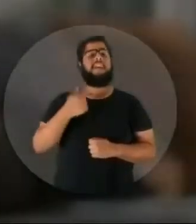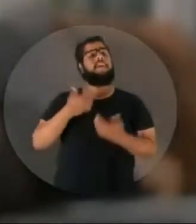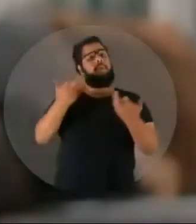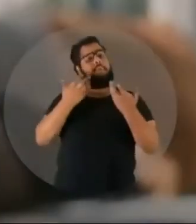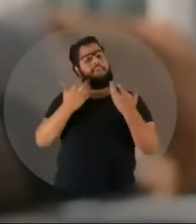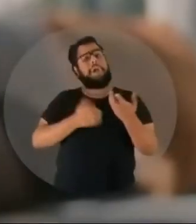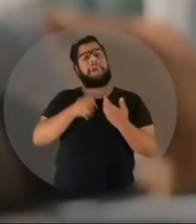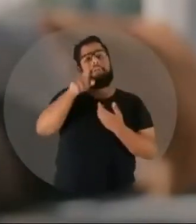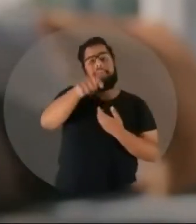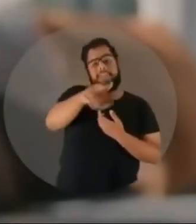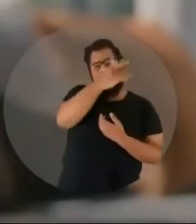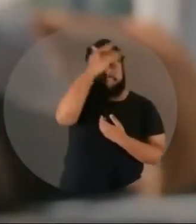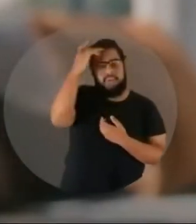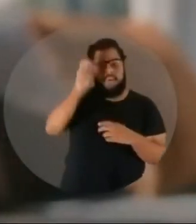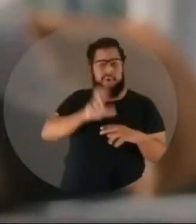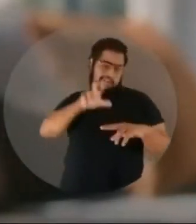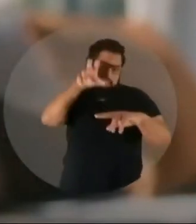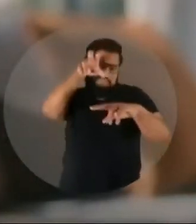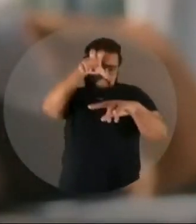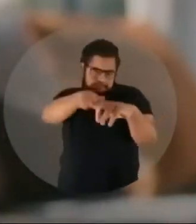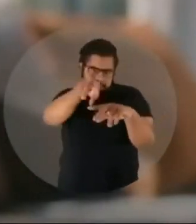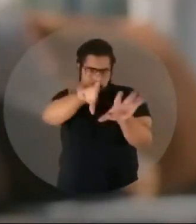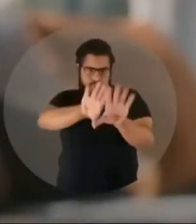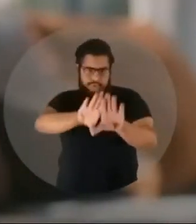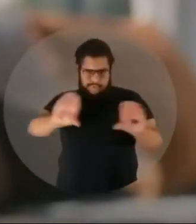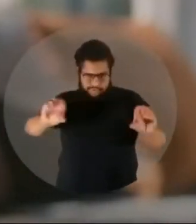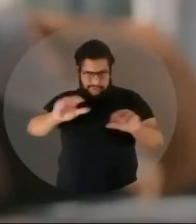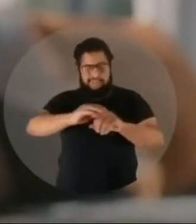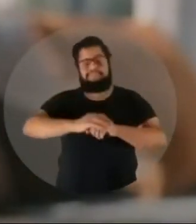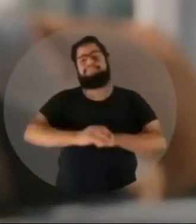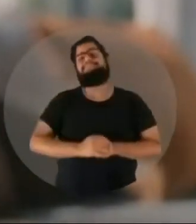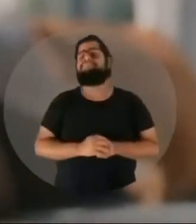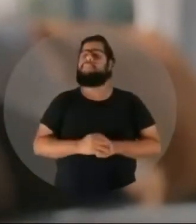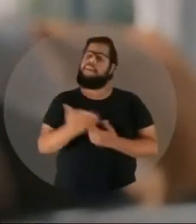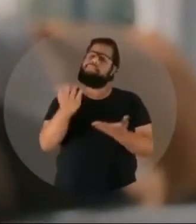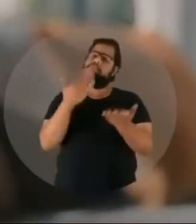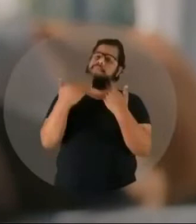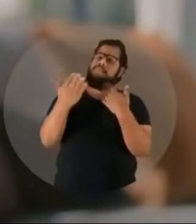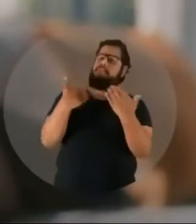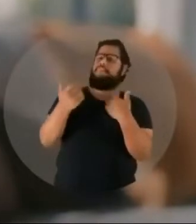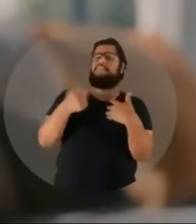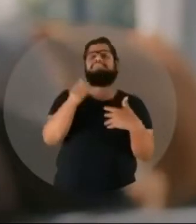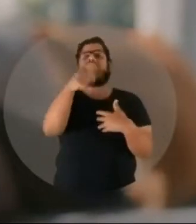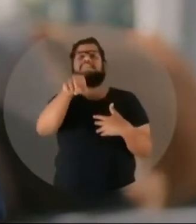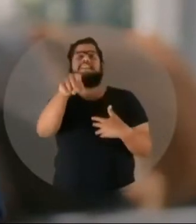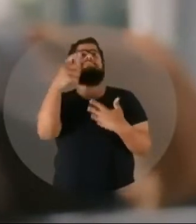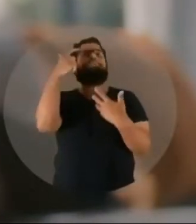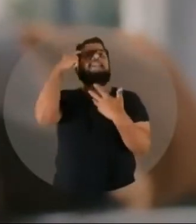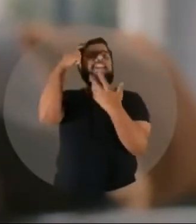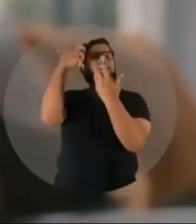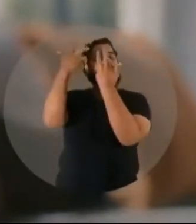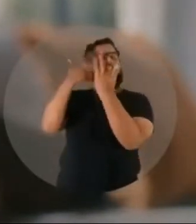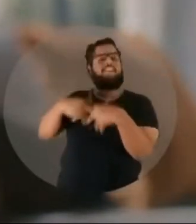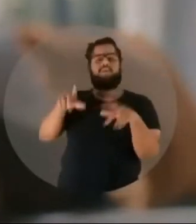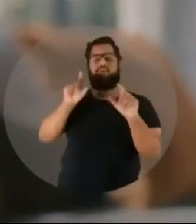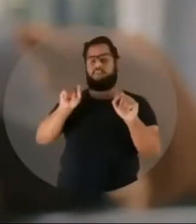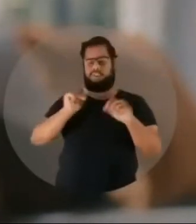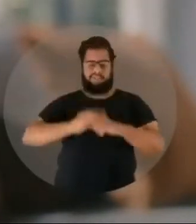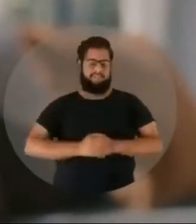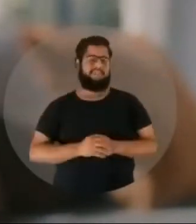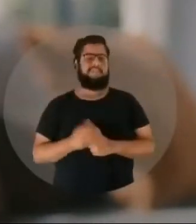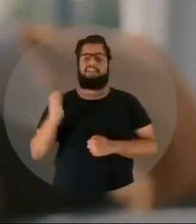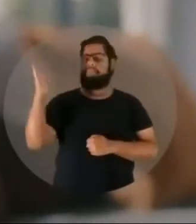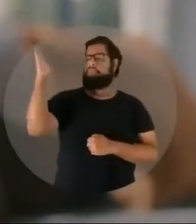Eu queria que você, meu companheiro e companheira, estão aí sentada no sofá, conversando comigo, eu queria que vocês compreendam o seguinte.